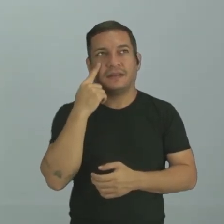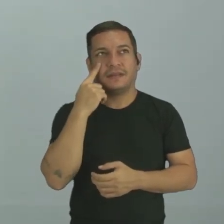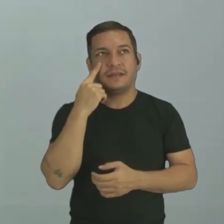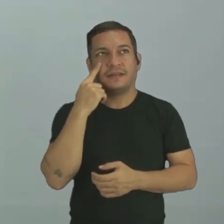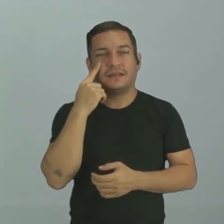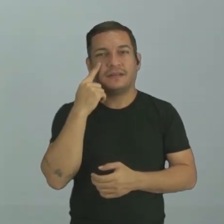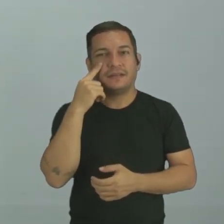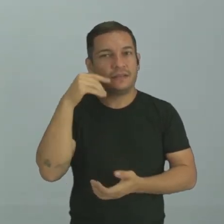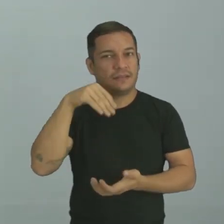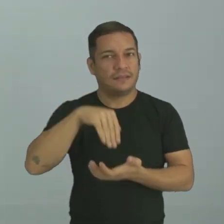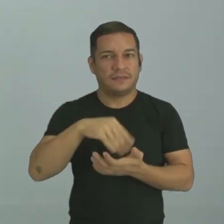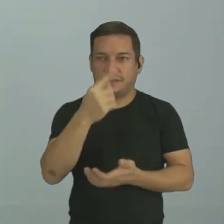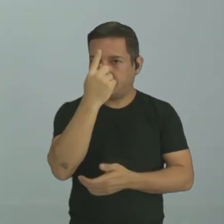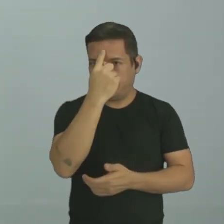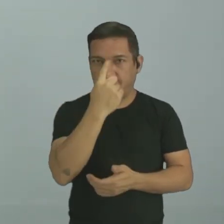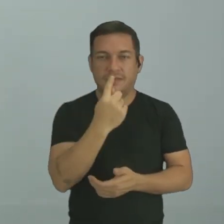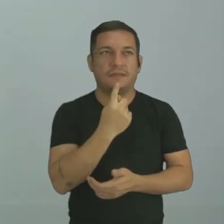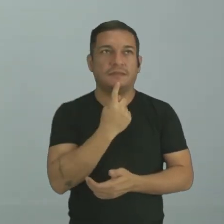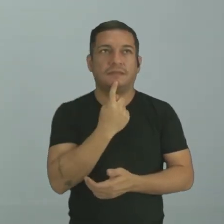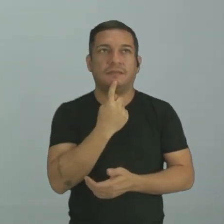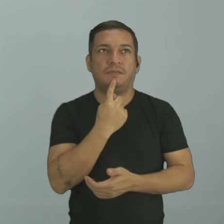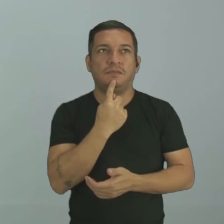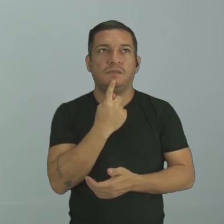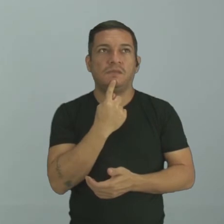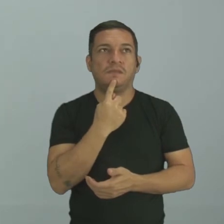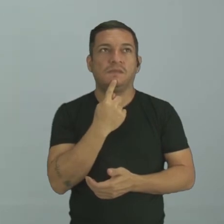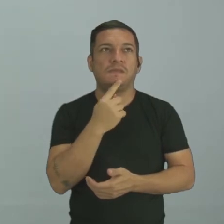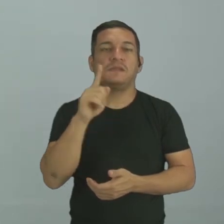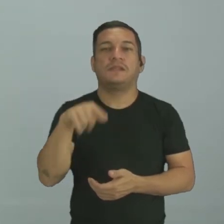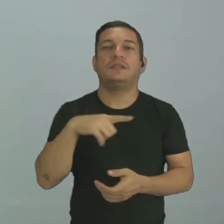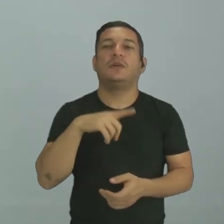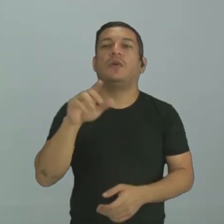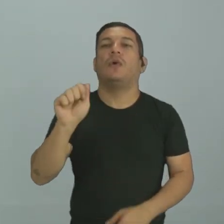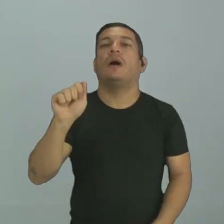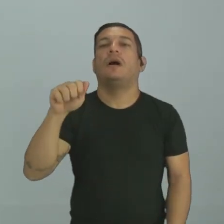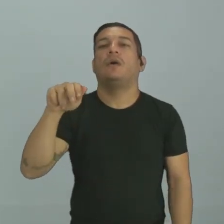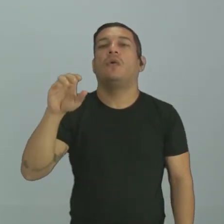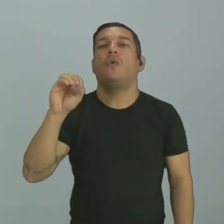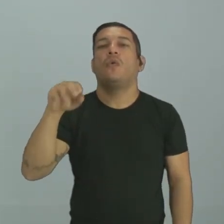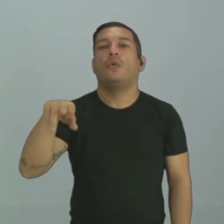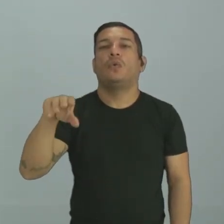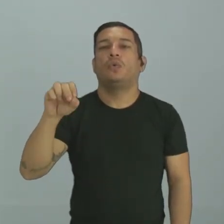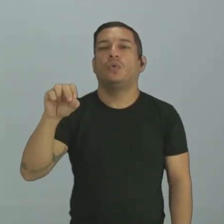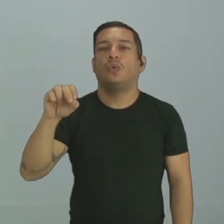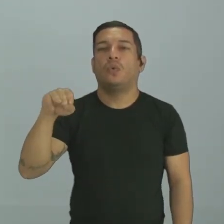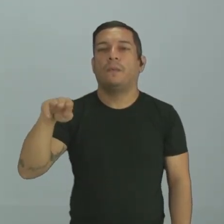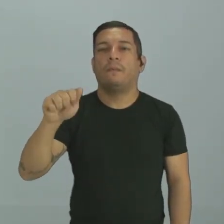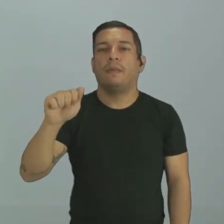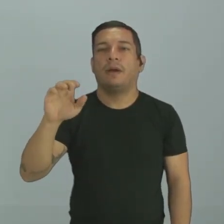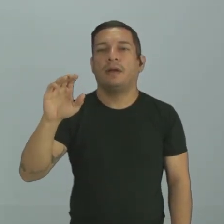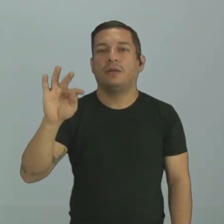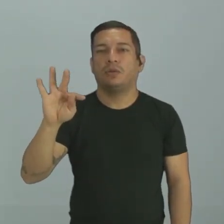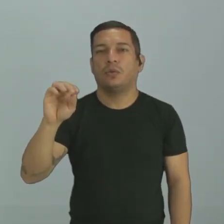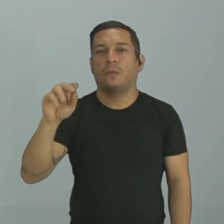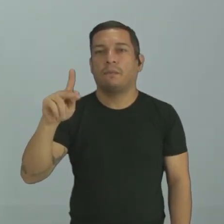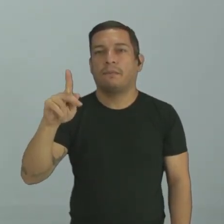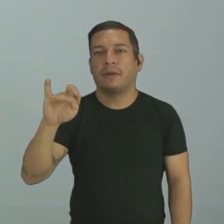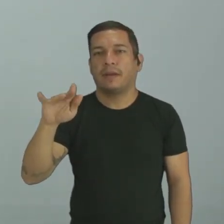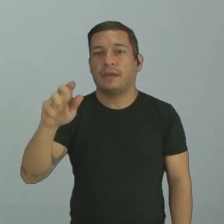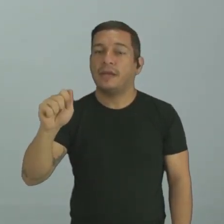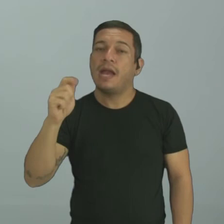retomar. Vamos retomar um pouco. É a onomatopeia, né? Do barulho, né? O barulho da